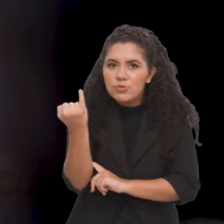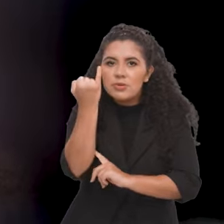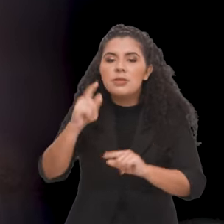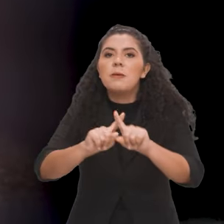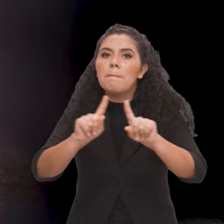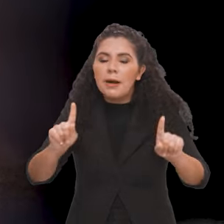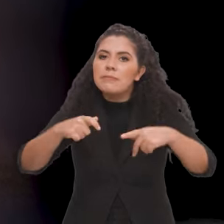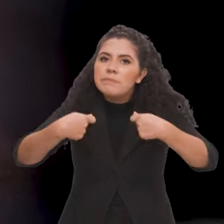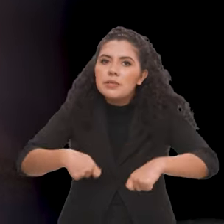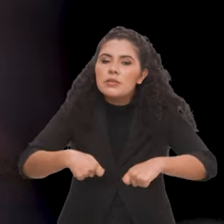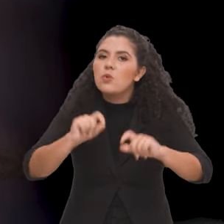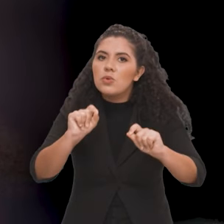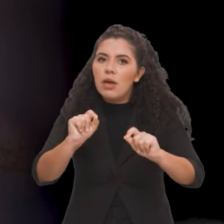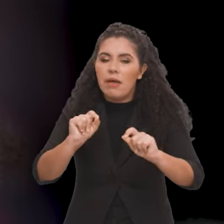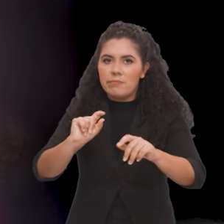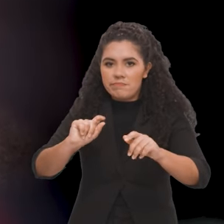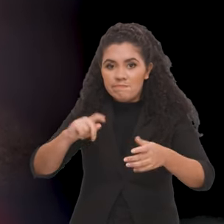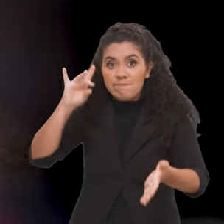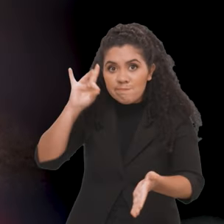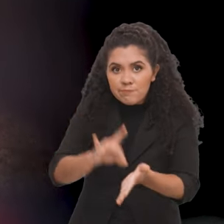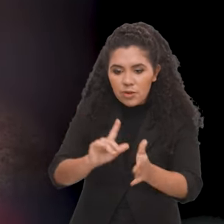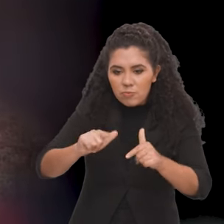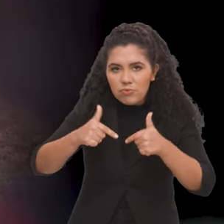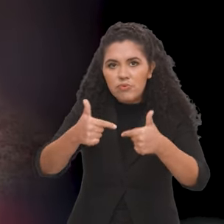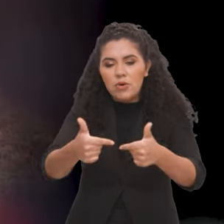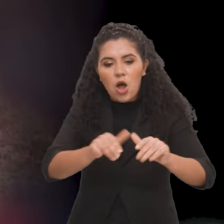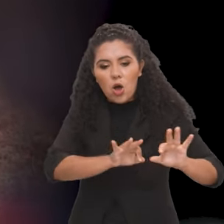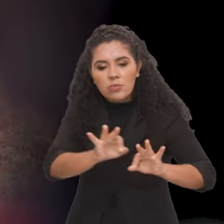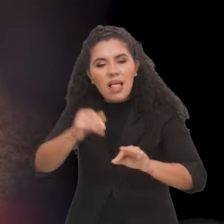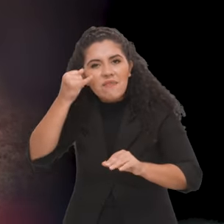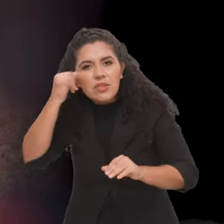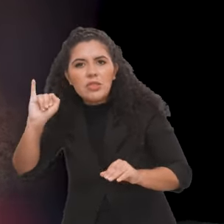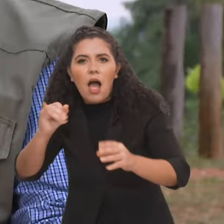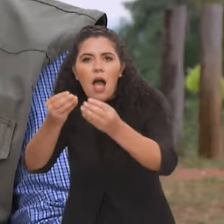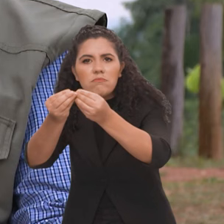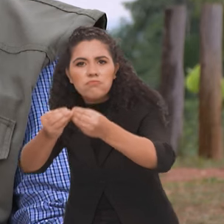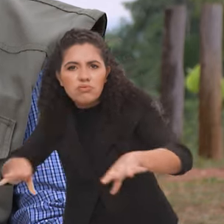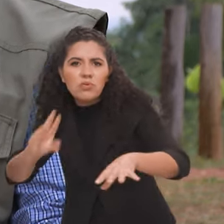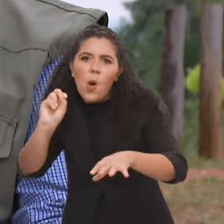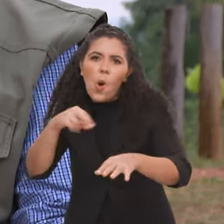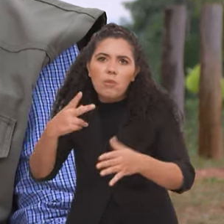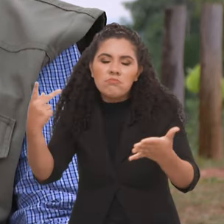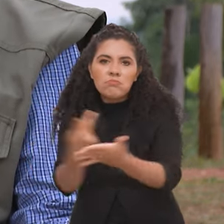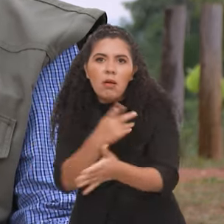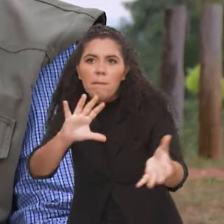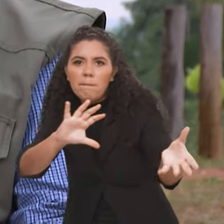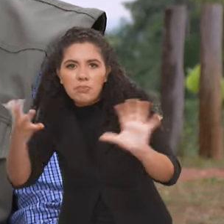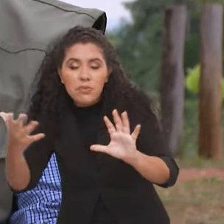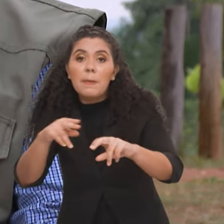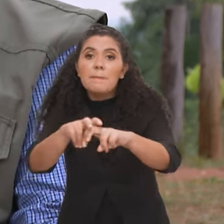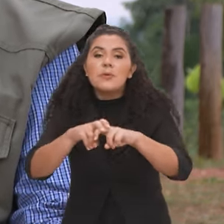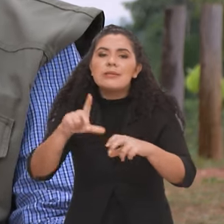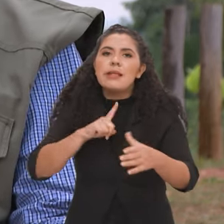precisa ser efetivamente realizado de uma forma ordenada para diminuir, para evitar impacto. Por isso que em alguns